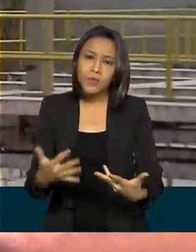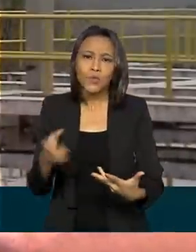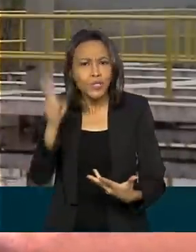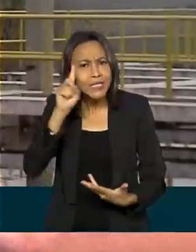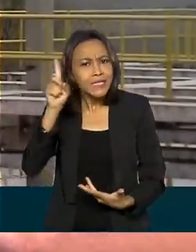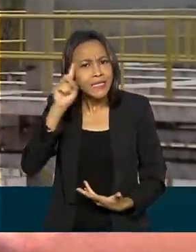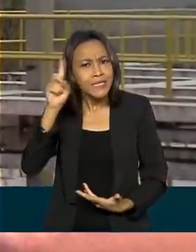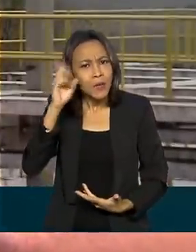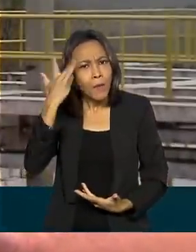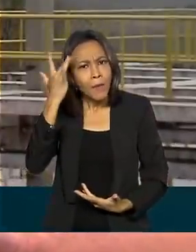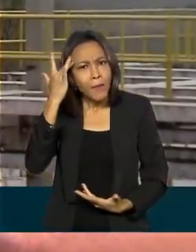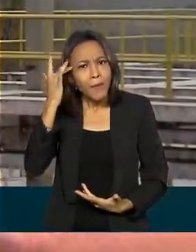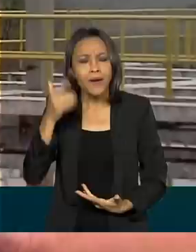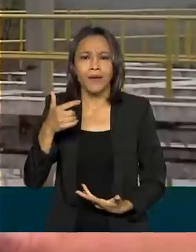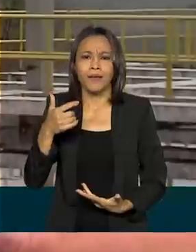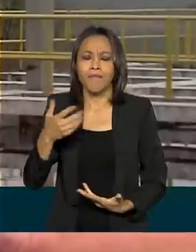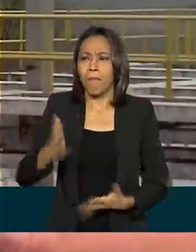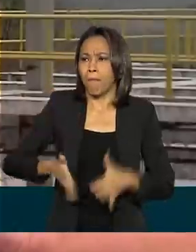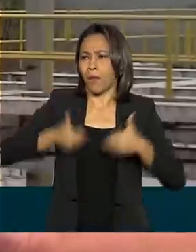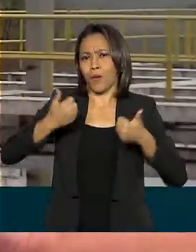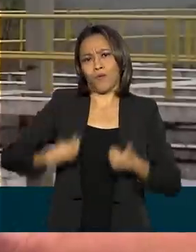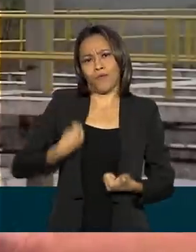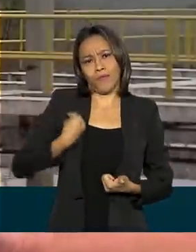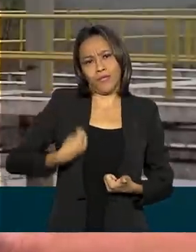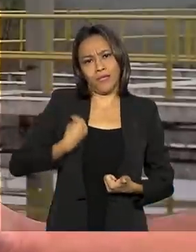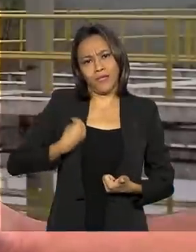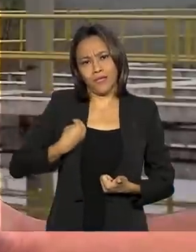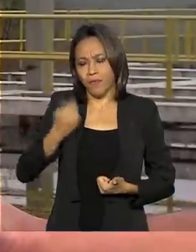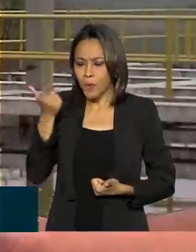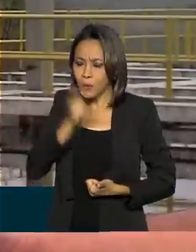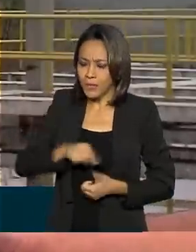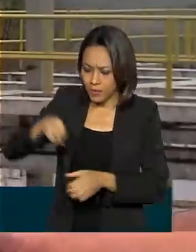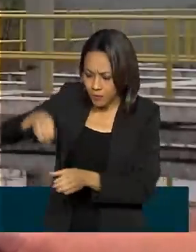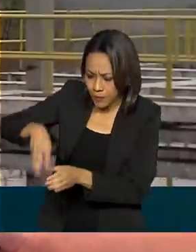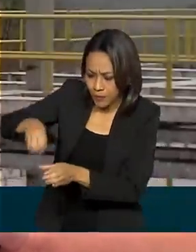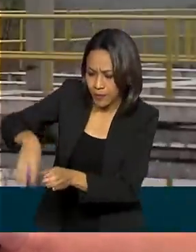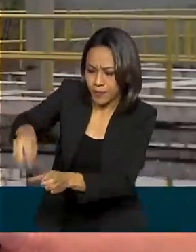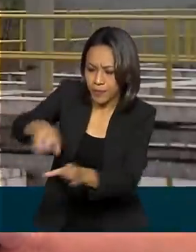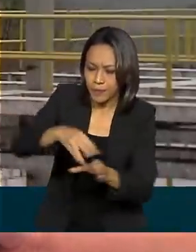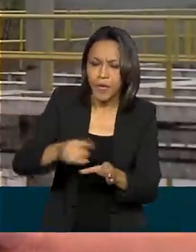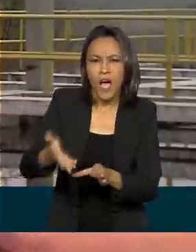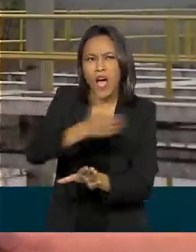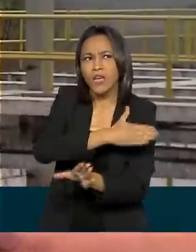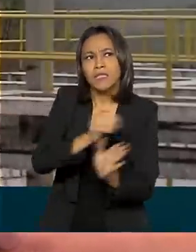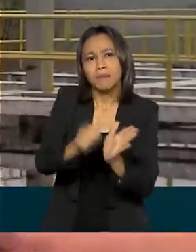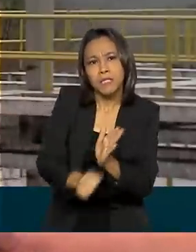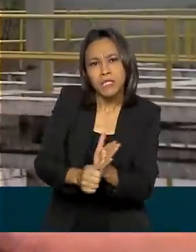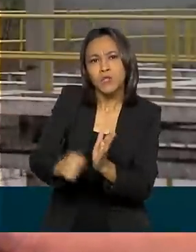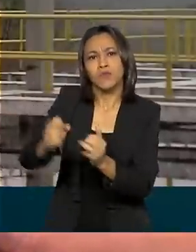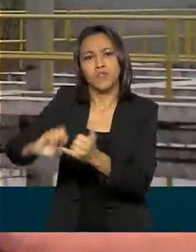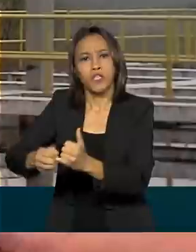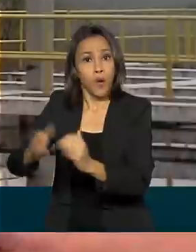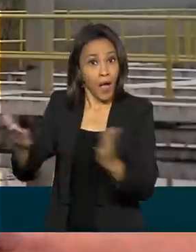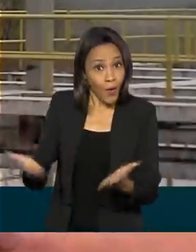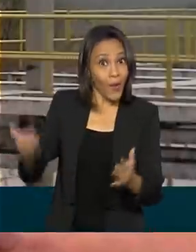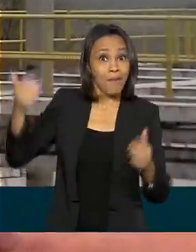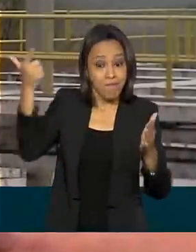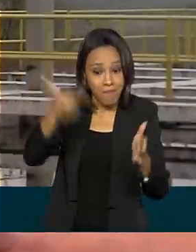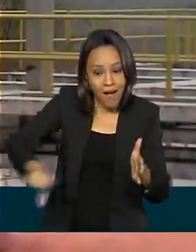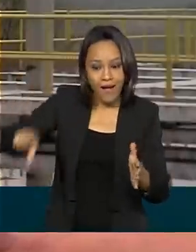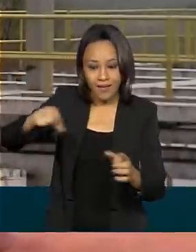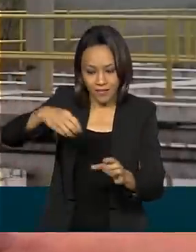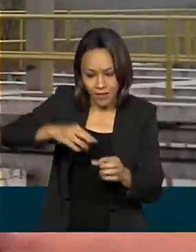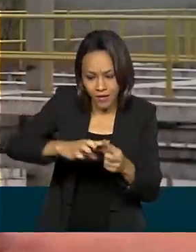dia a dia, né? Melhoria de vida. A vai plantar, a gente só plantava milho e feijão. Agora a gente vai plantar um